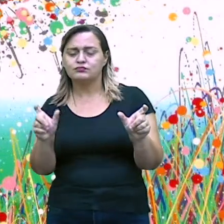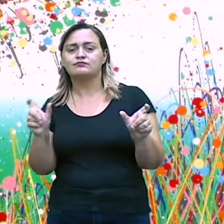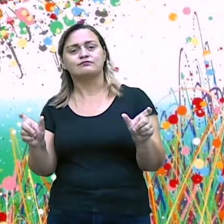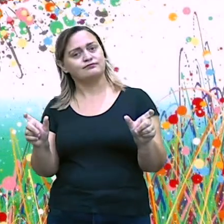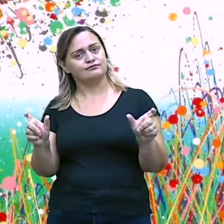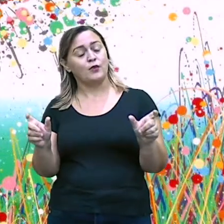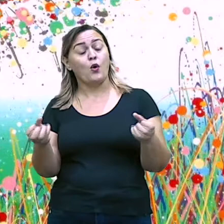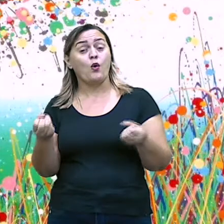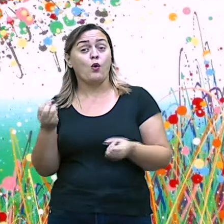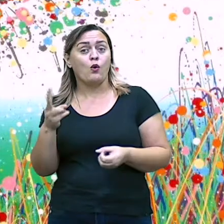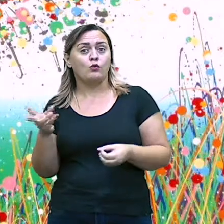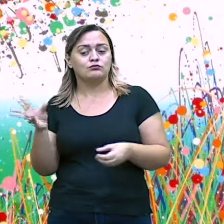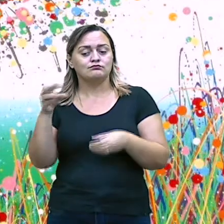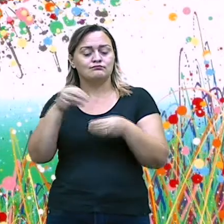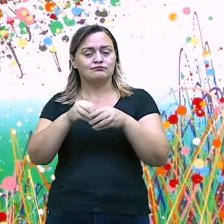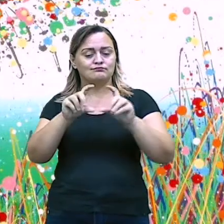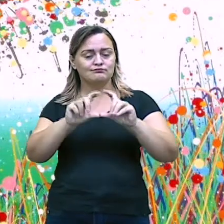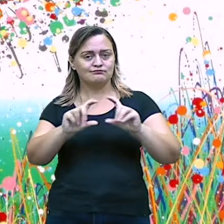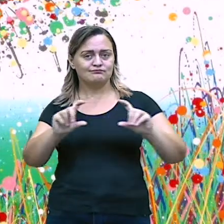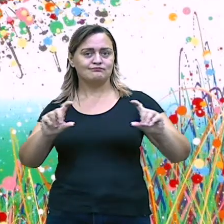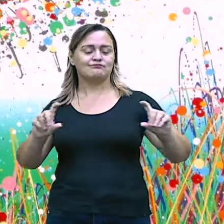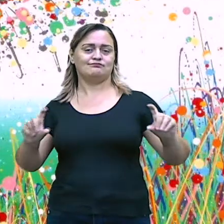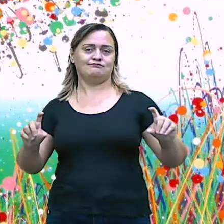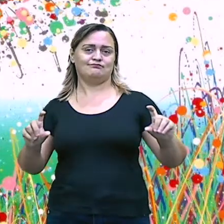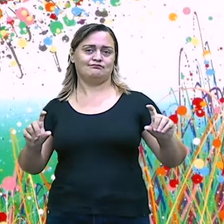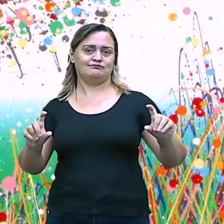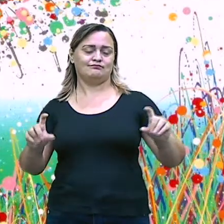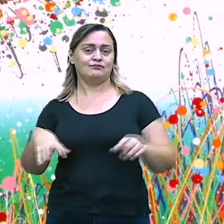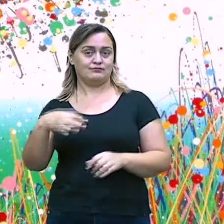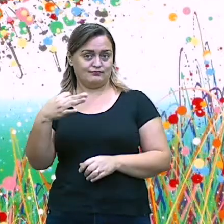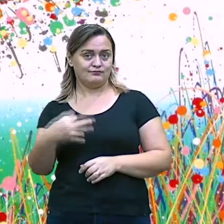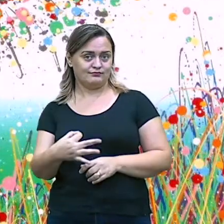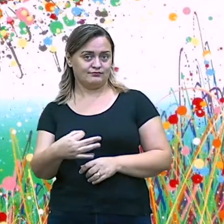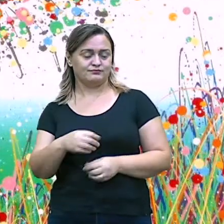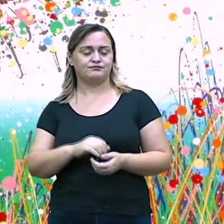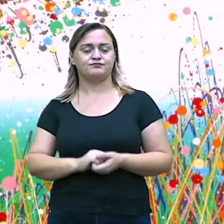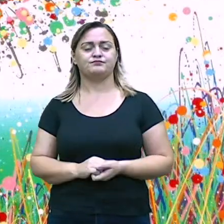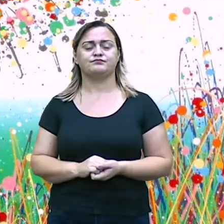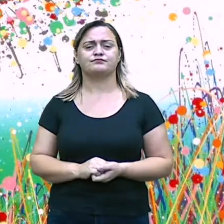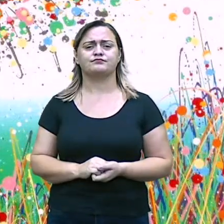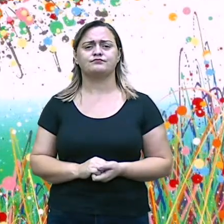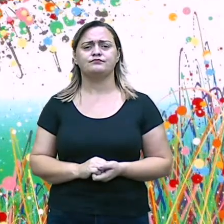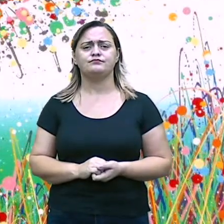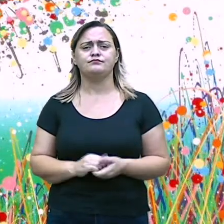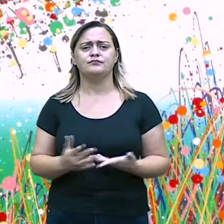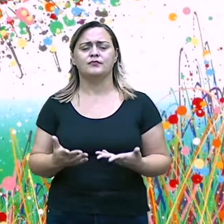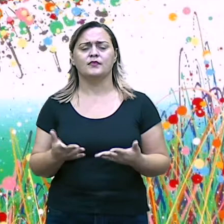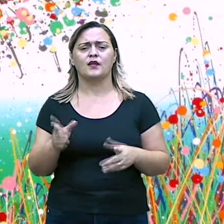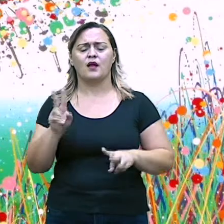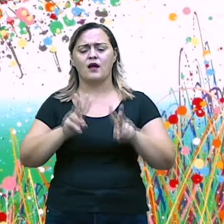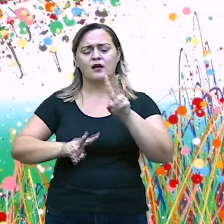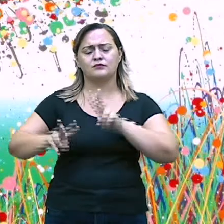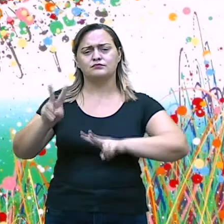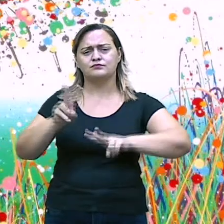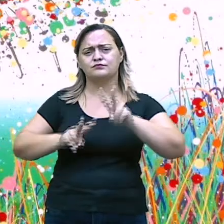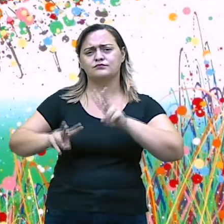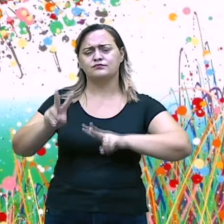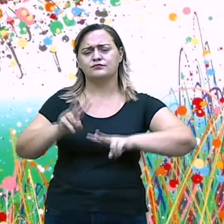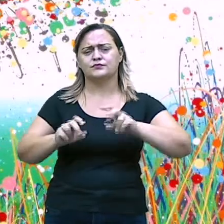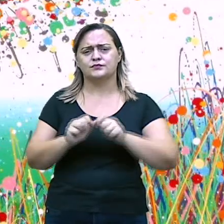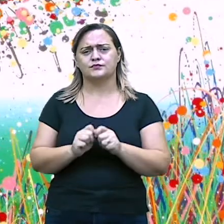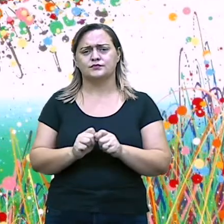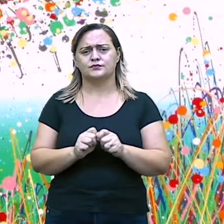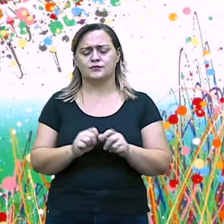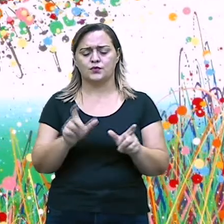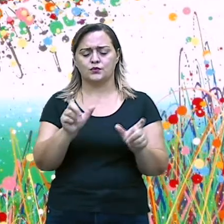considera somente a palavra é chamada de morfológica. E a análise que considera a palavra